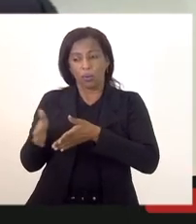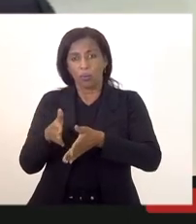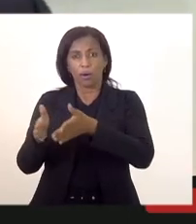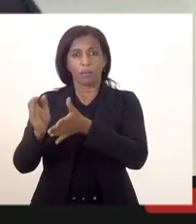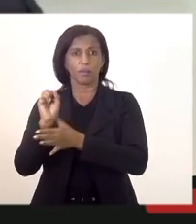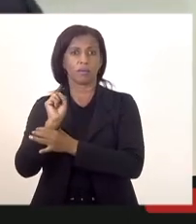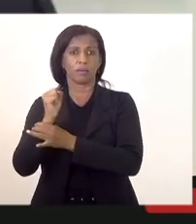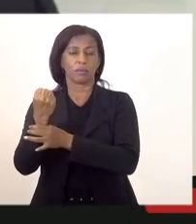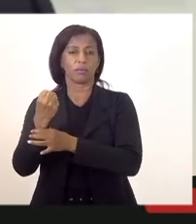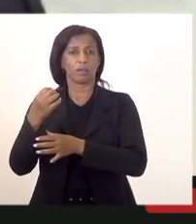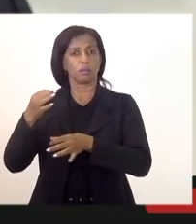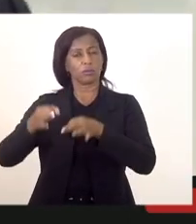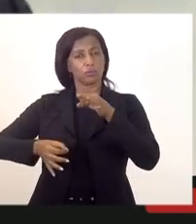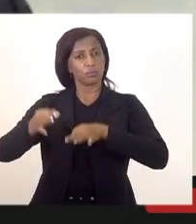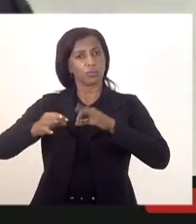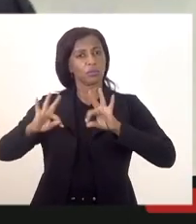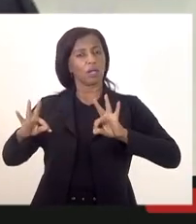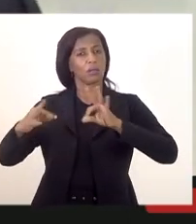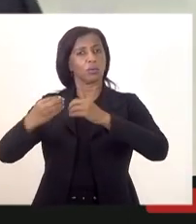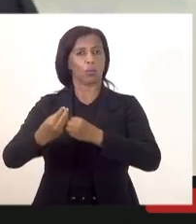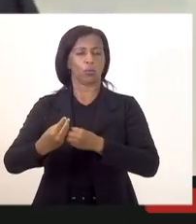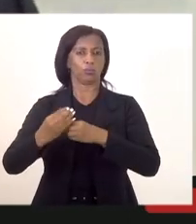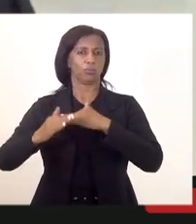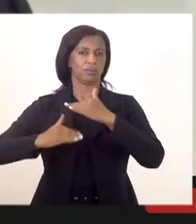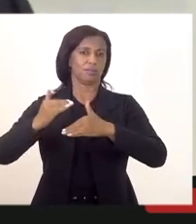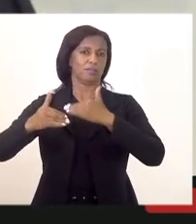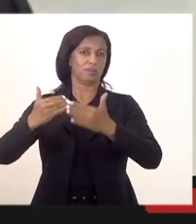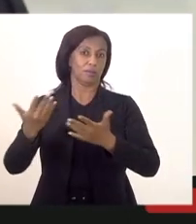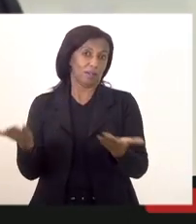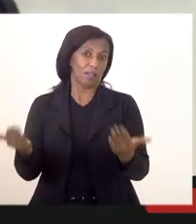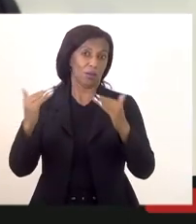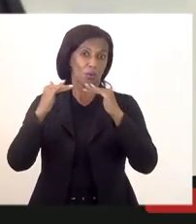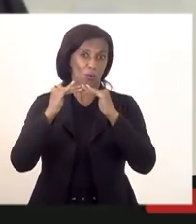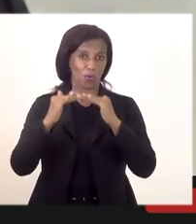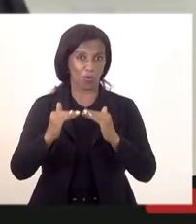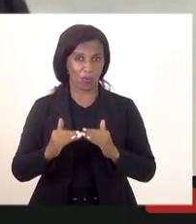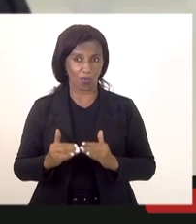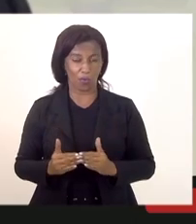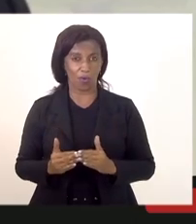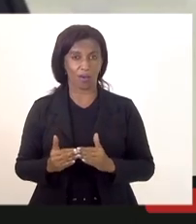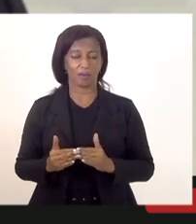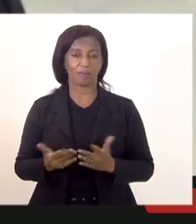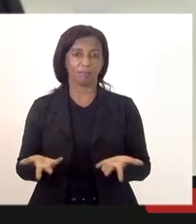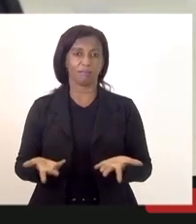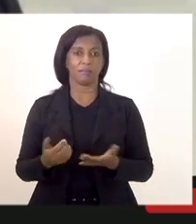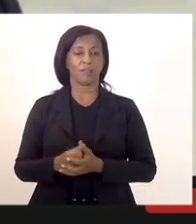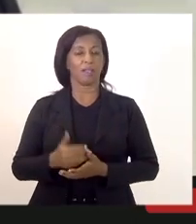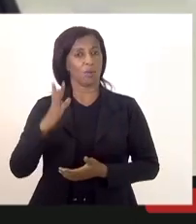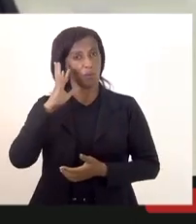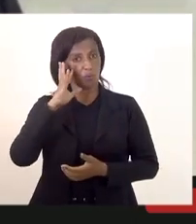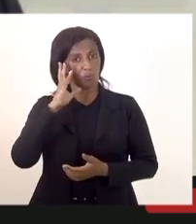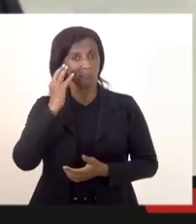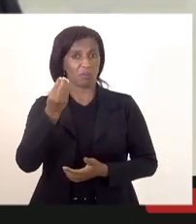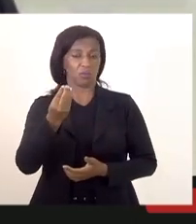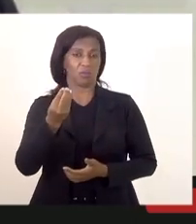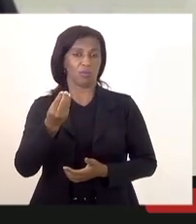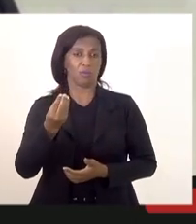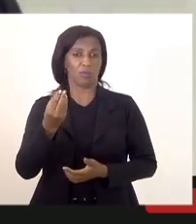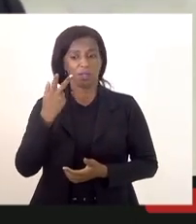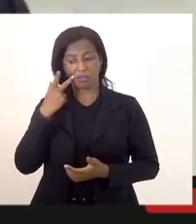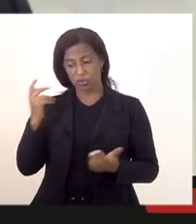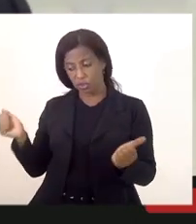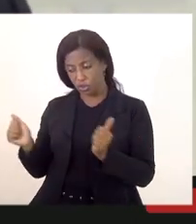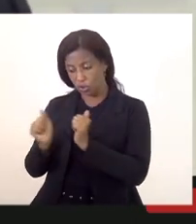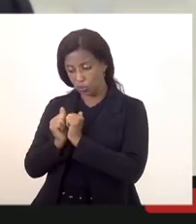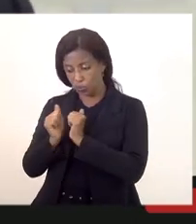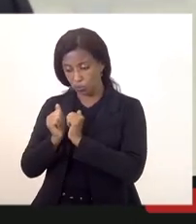jurídica todos envolvidos acho que é um bom caminho aqueles que concordam é um encaminhamento que a gente tá fazendo eu acho que é uma boa solução por que a gente ficar simplesmente